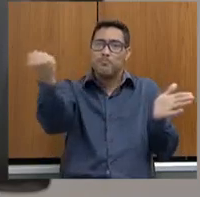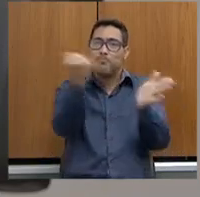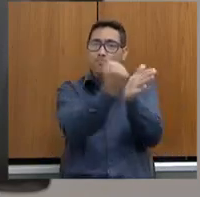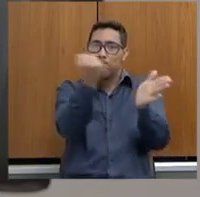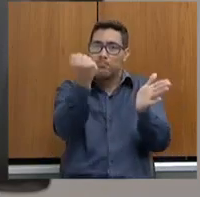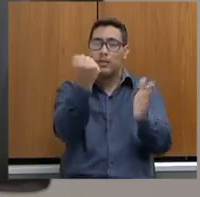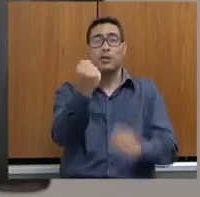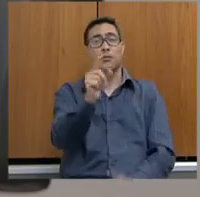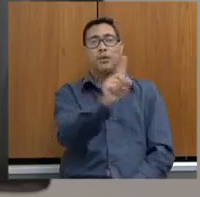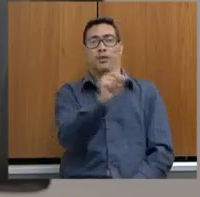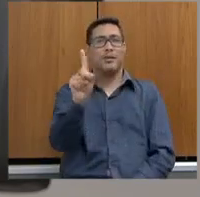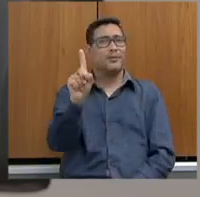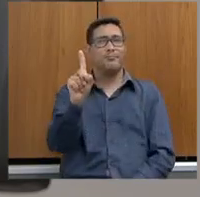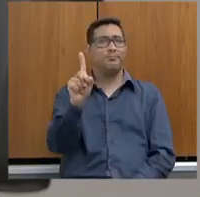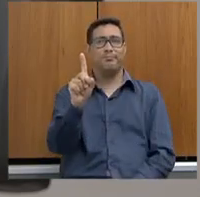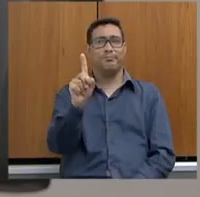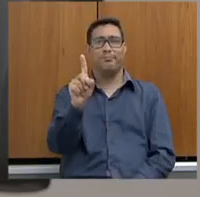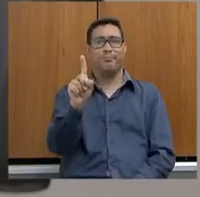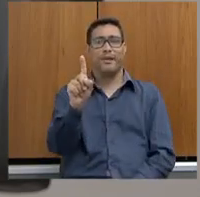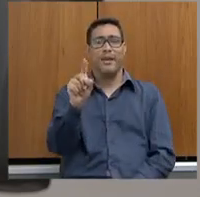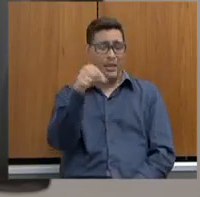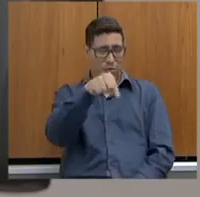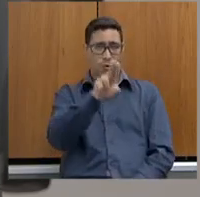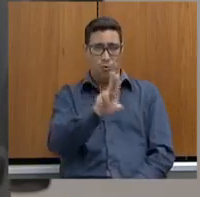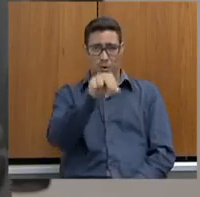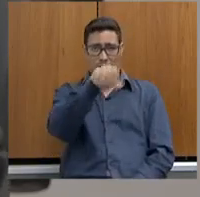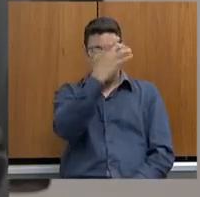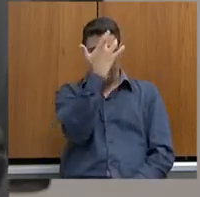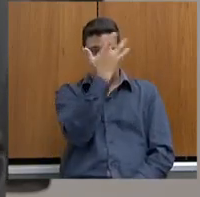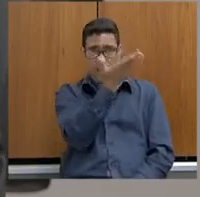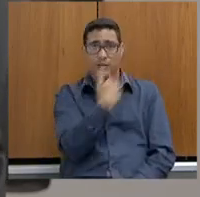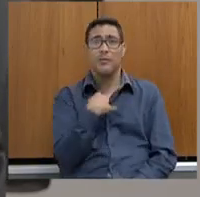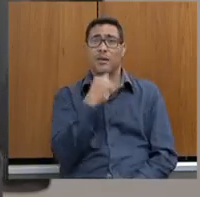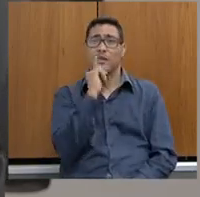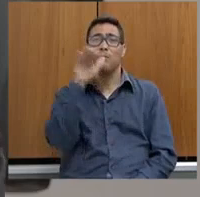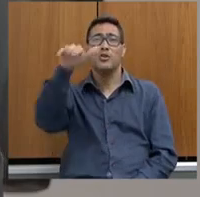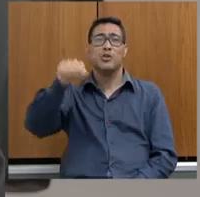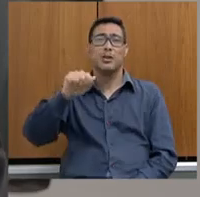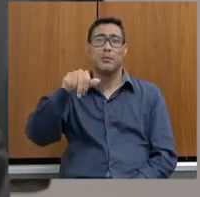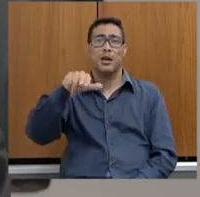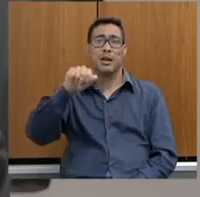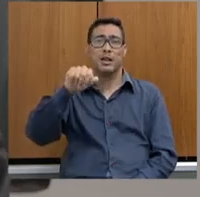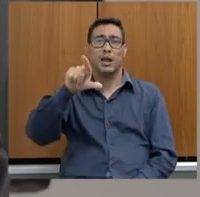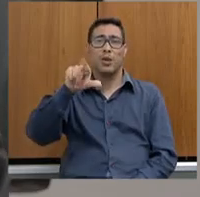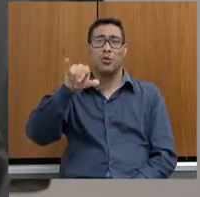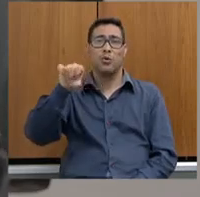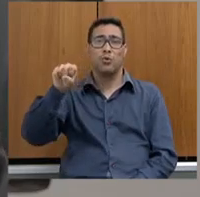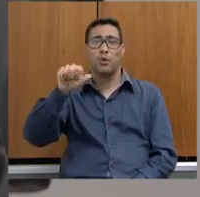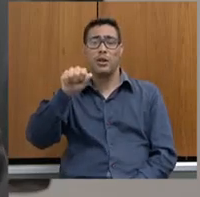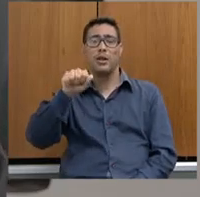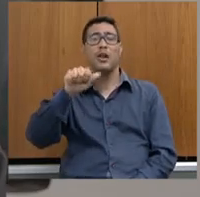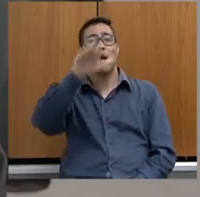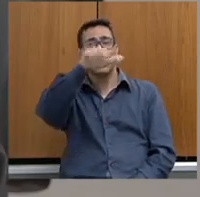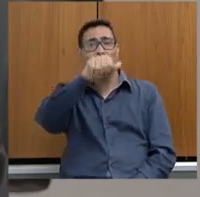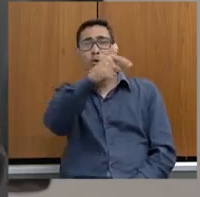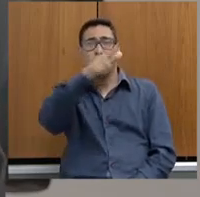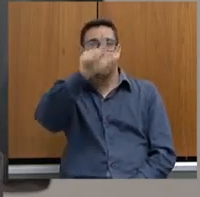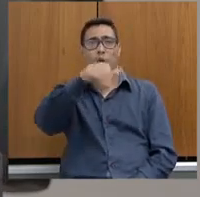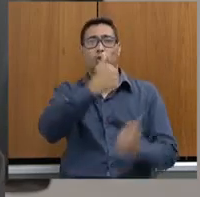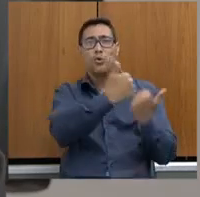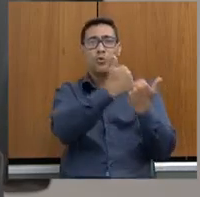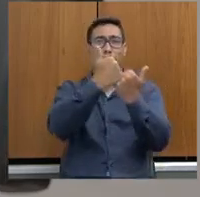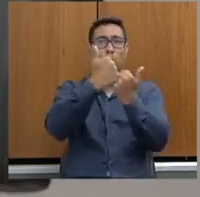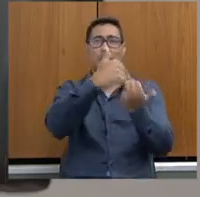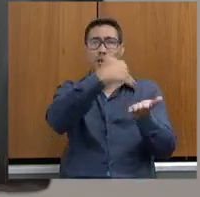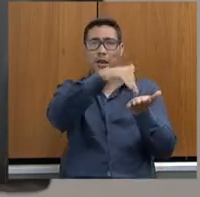do não é fácil. Agora, se chamar a Ana Luíza, chamar os outros subsecretários, chamar a